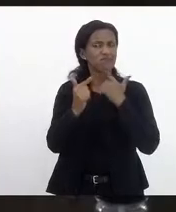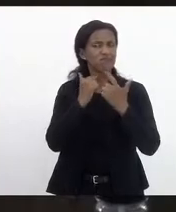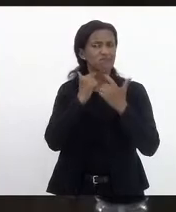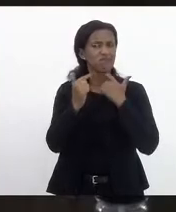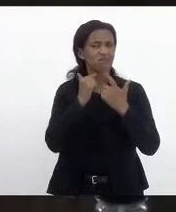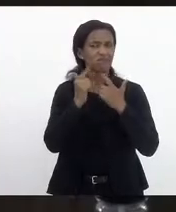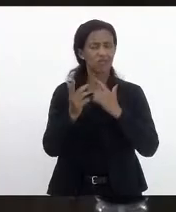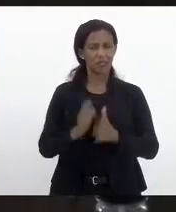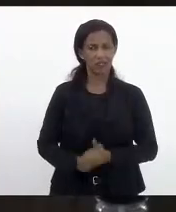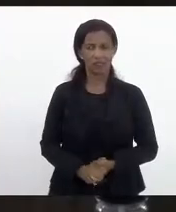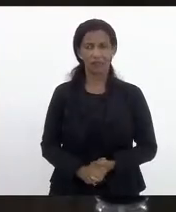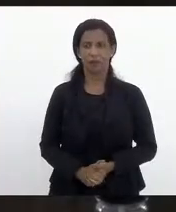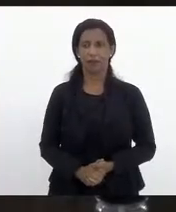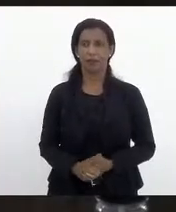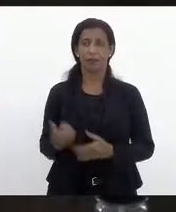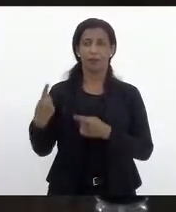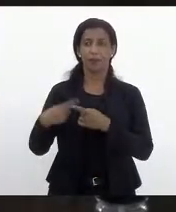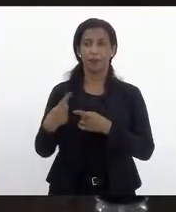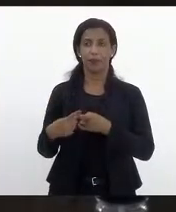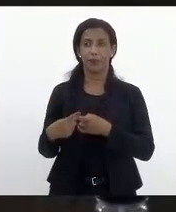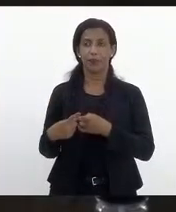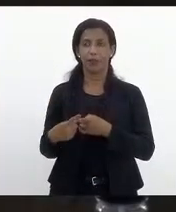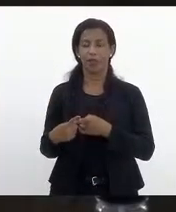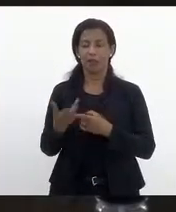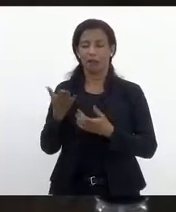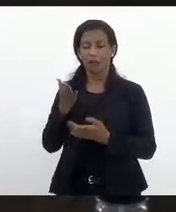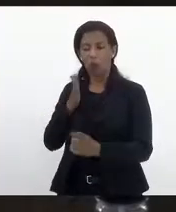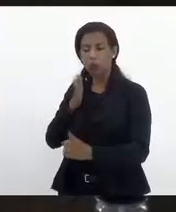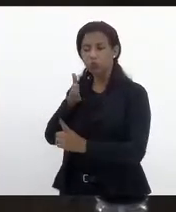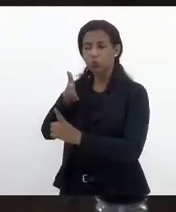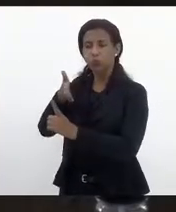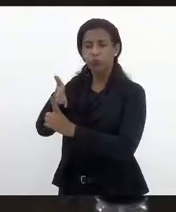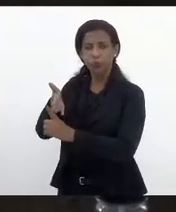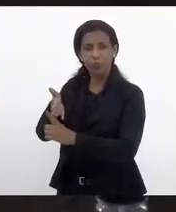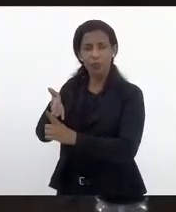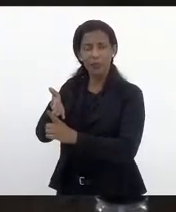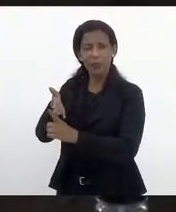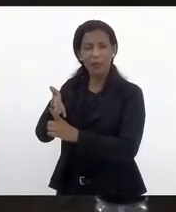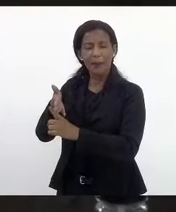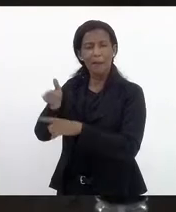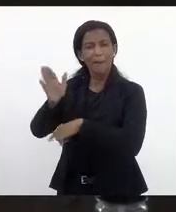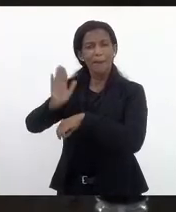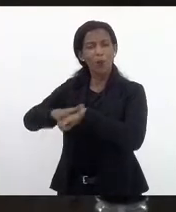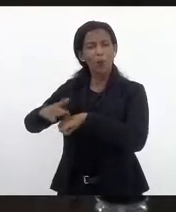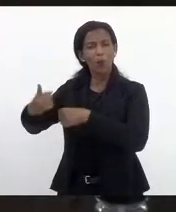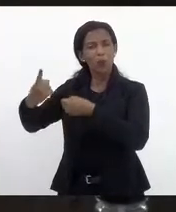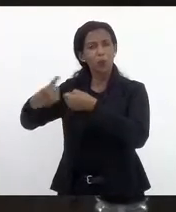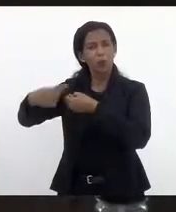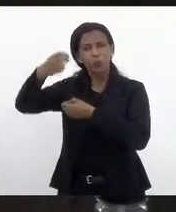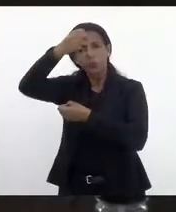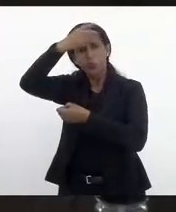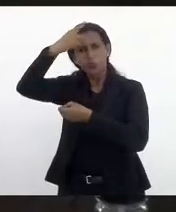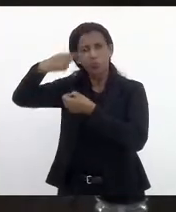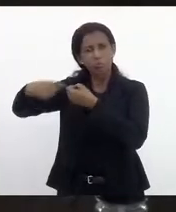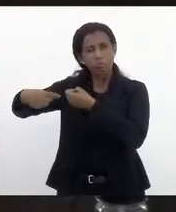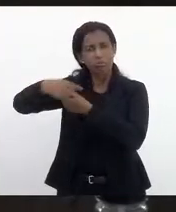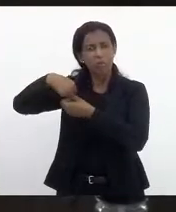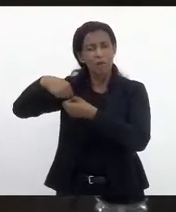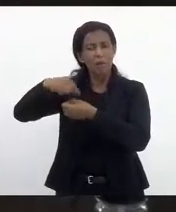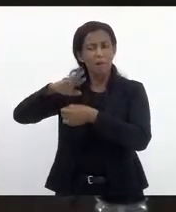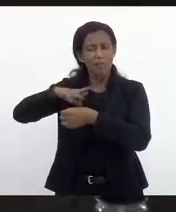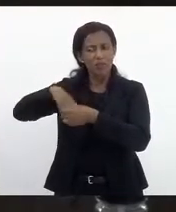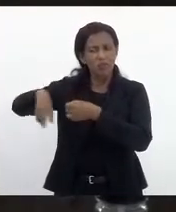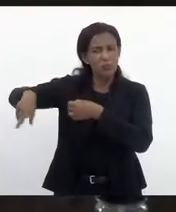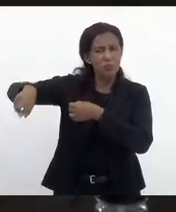e posicionamentos, porque não trata só de um posicionamento de parâmetros municipais, mas muitas categorias e,